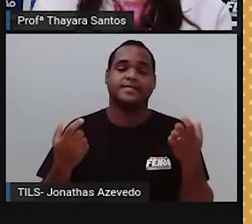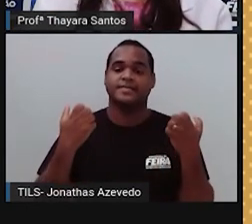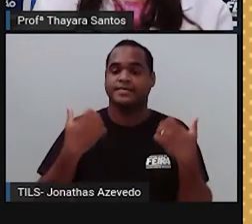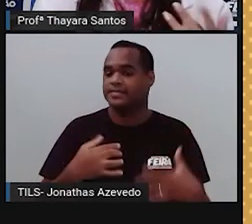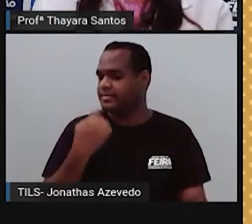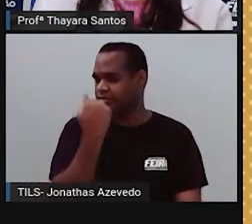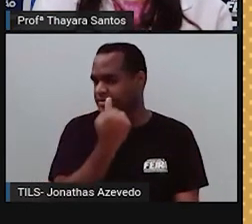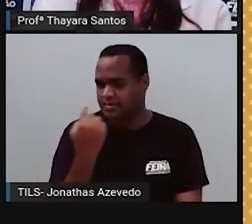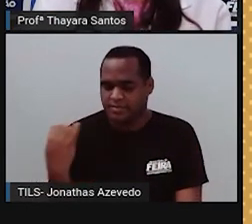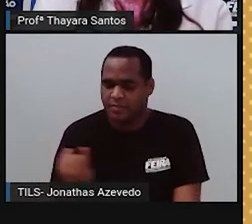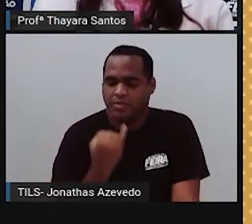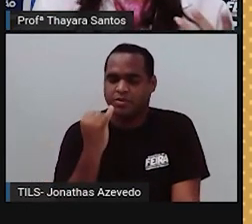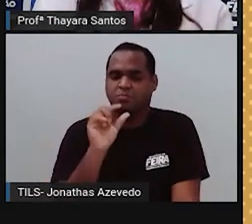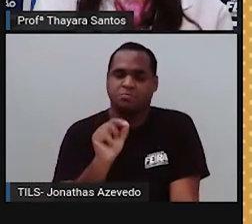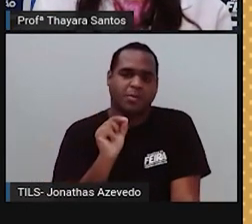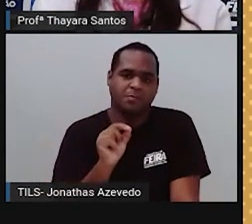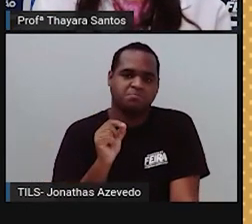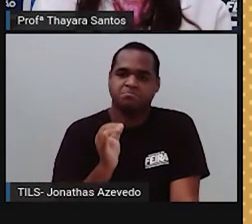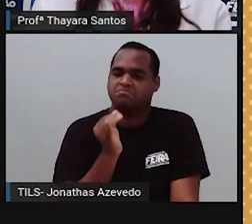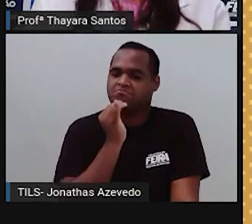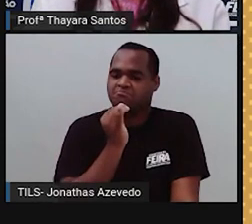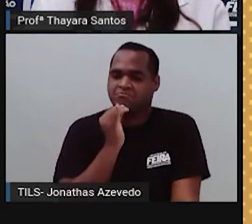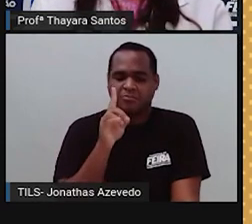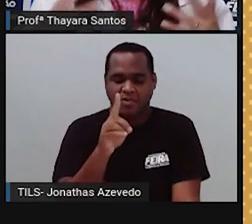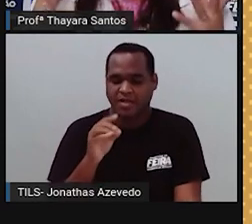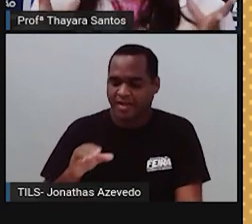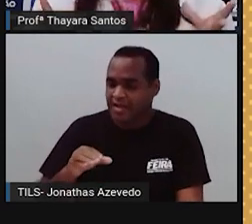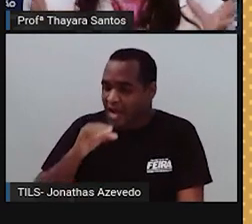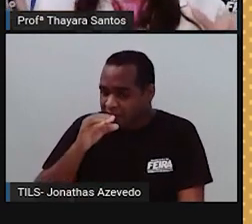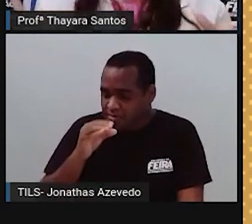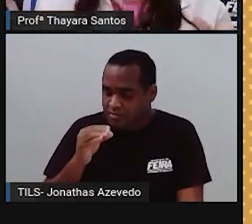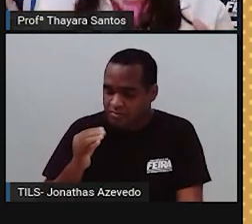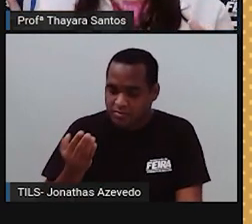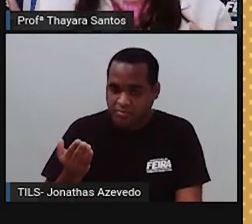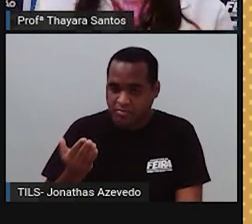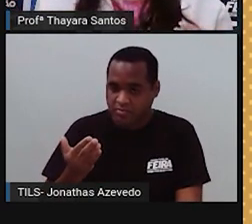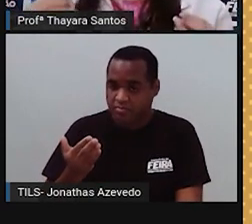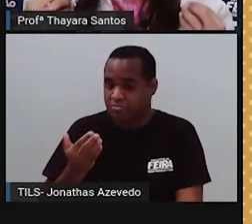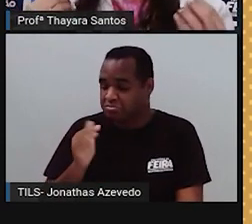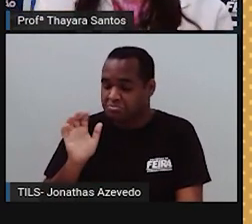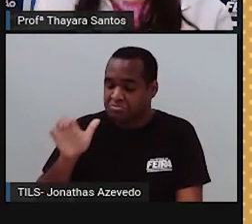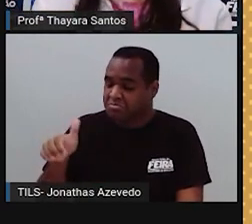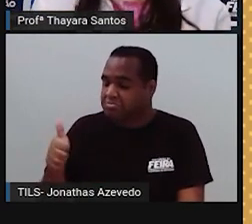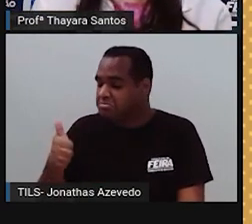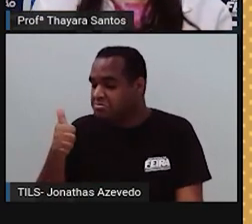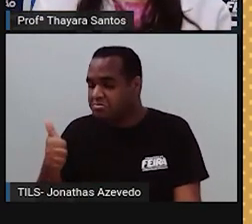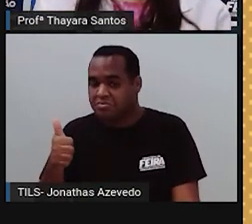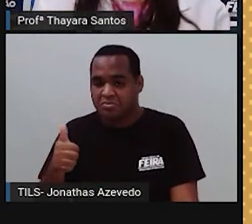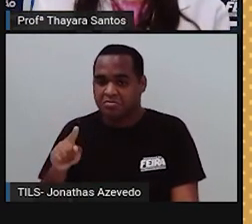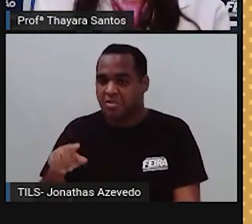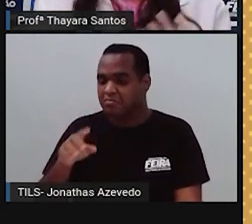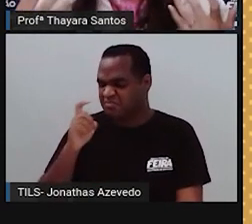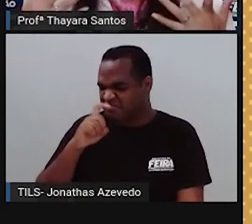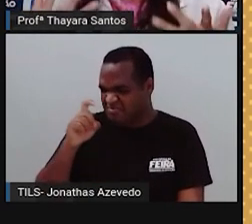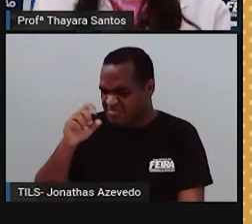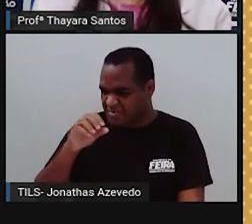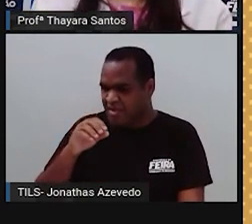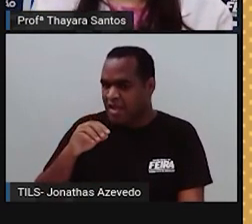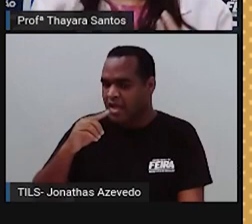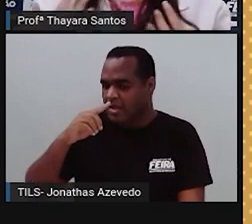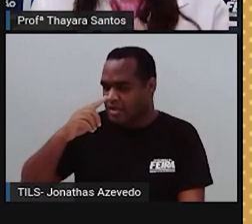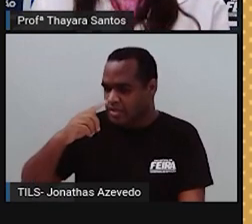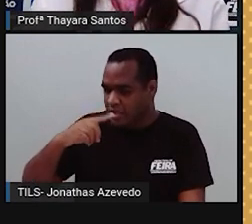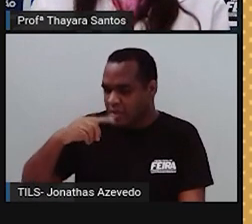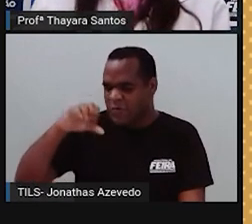importante, por exemplo, se você vai comer um alimento, ele aparentemente não está estragado, mas ele está com cheiro ruim, aquilo